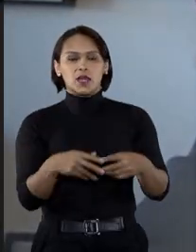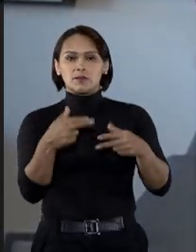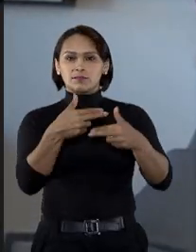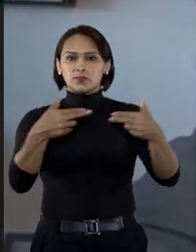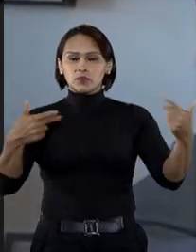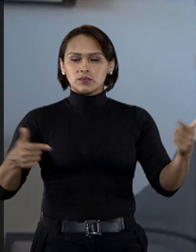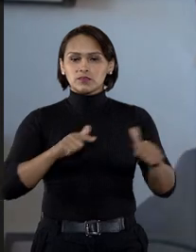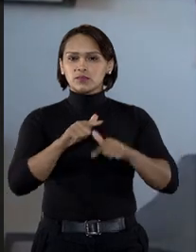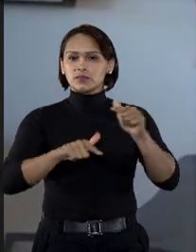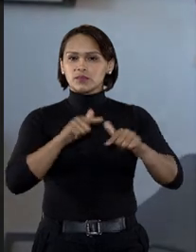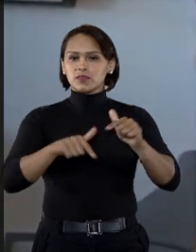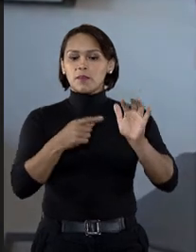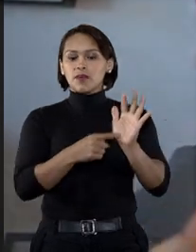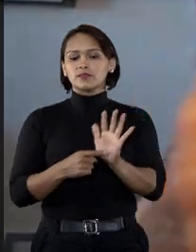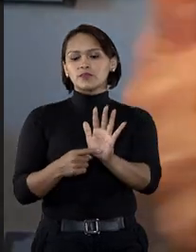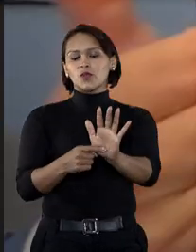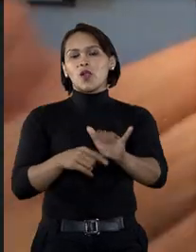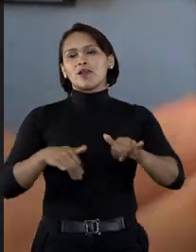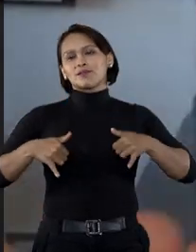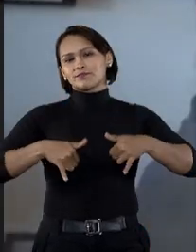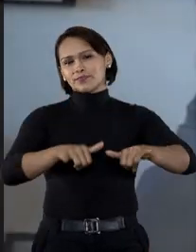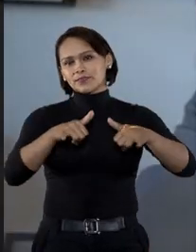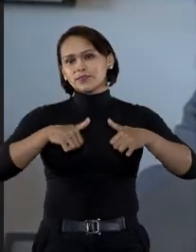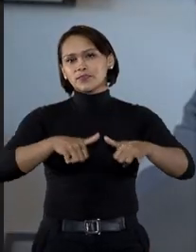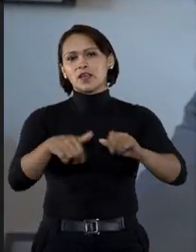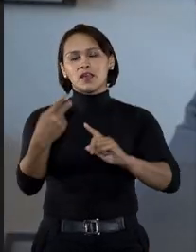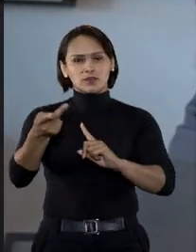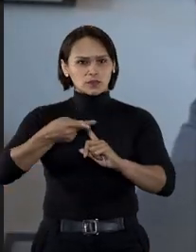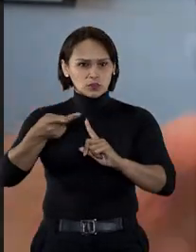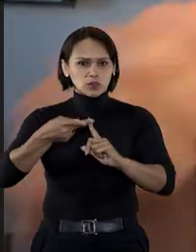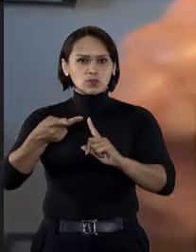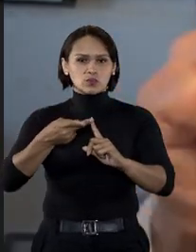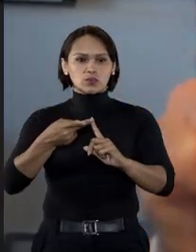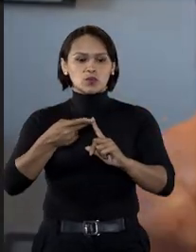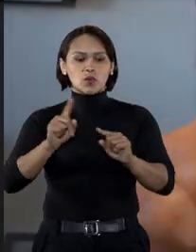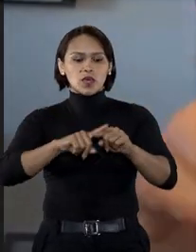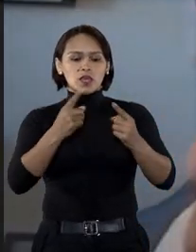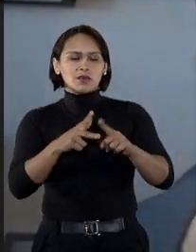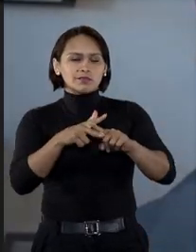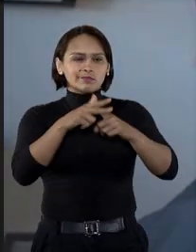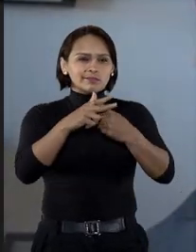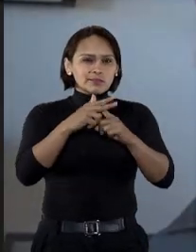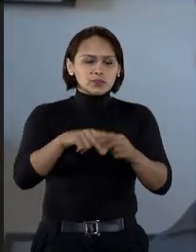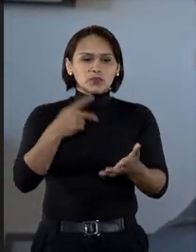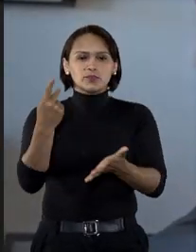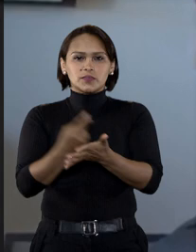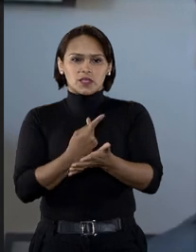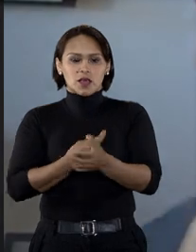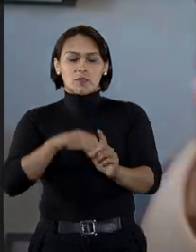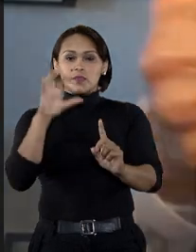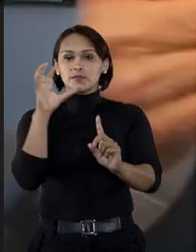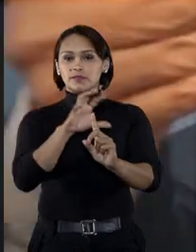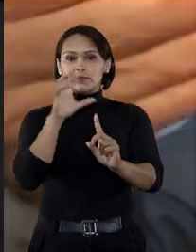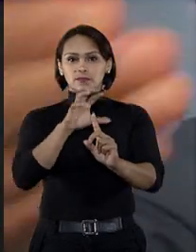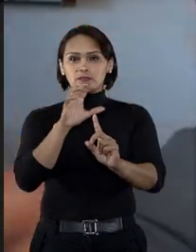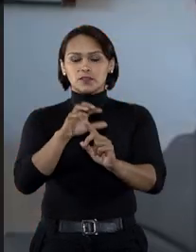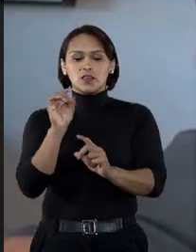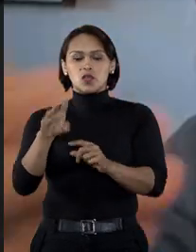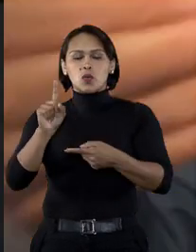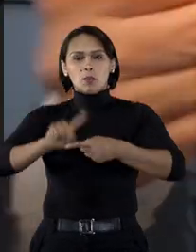produtos e serviços colocados no mercado de consumo e que, por um defeito, acabam